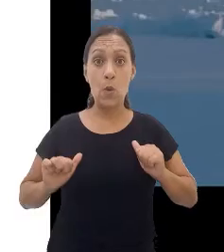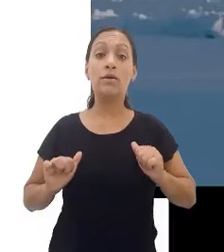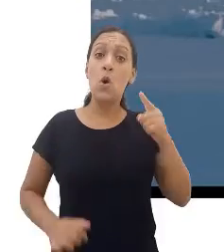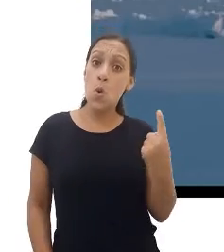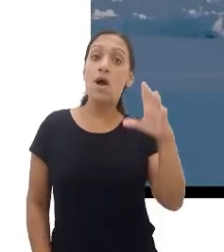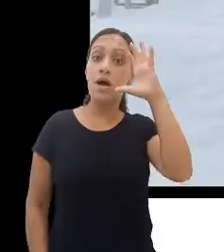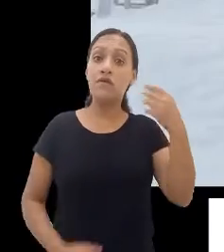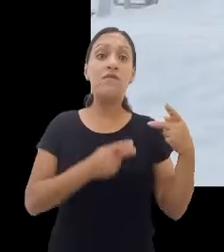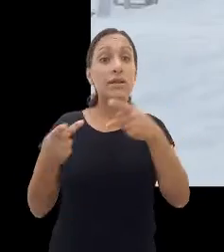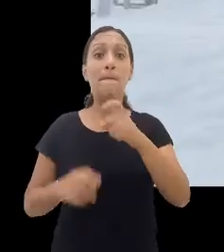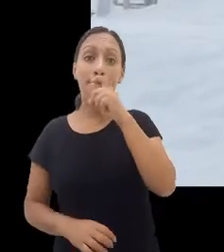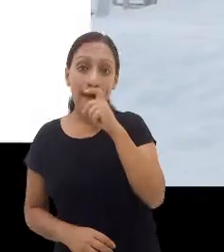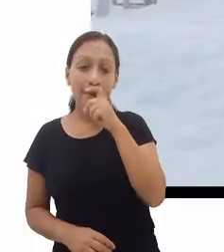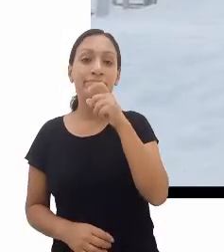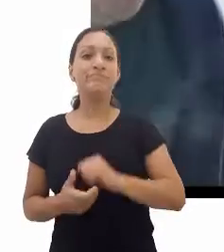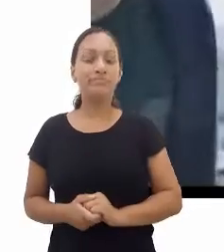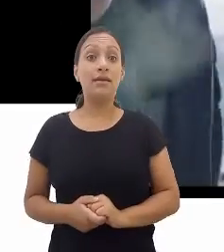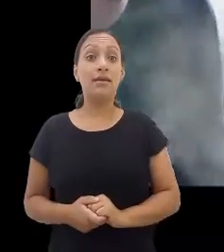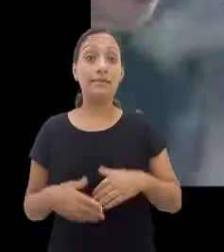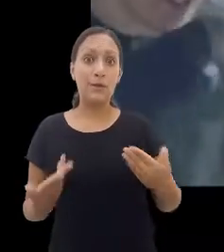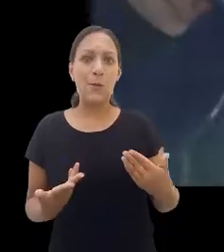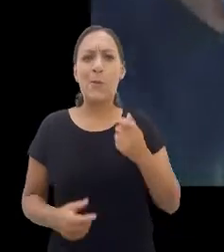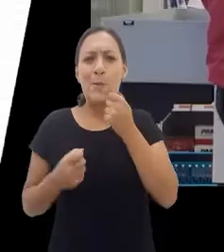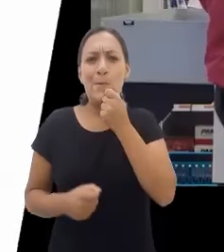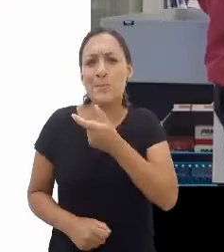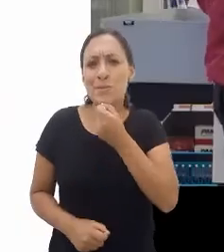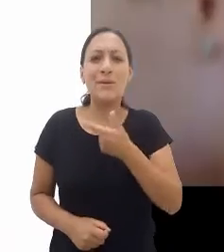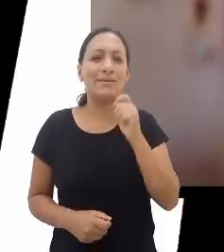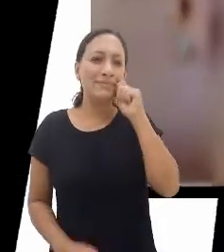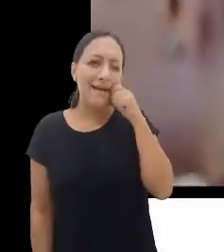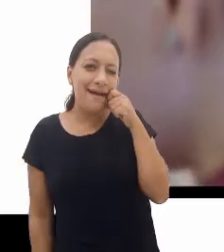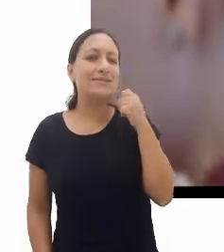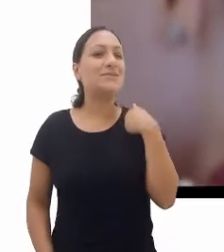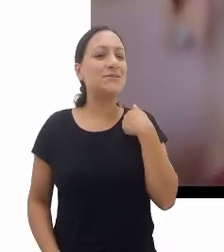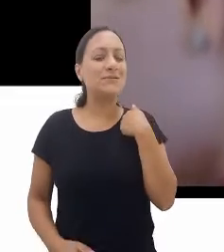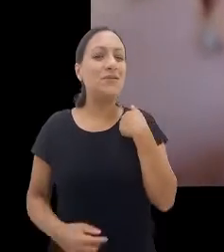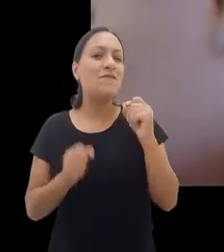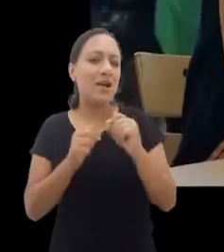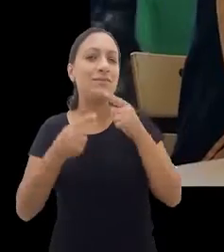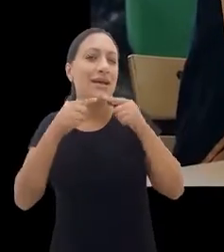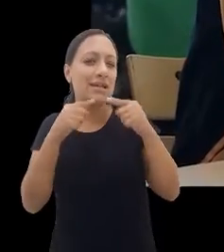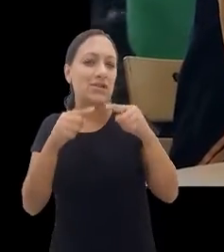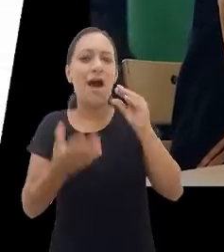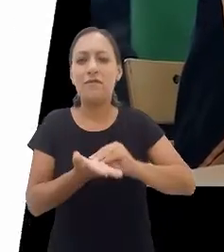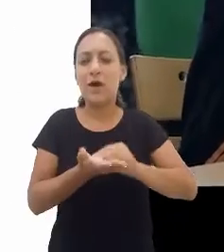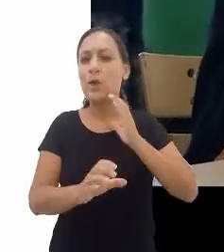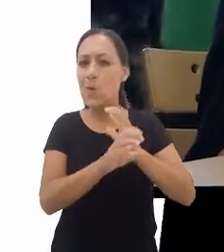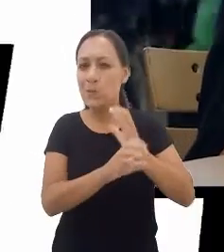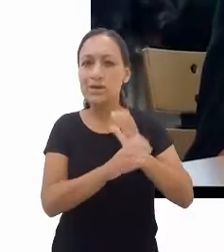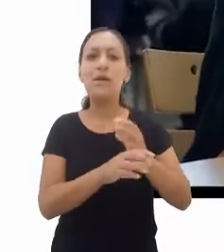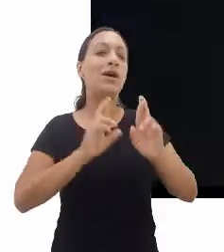chamada Kulorswag, na Groenlândia. Com um humor ácido, inteligente e sutil, a obra faz críticas à falta de comunicação e às diferenças